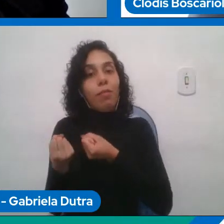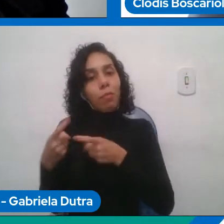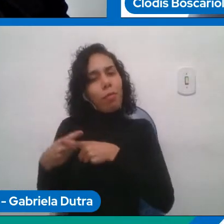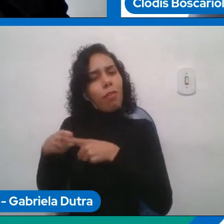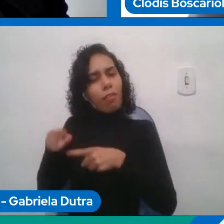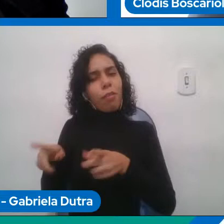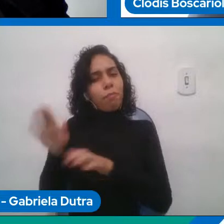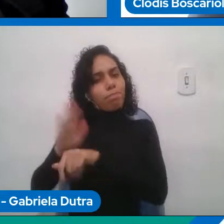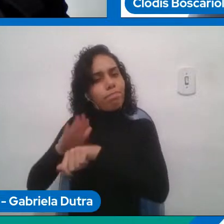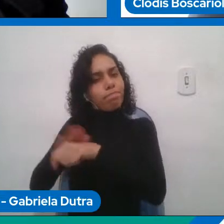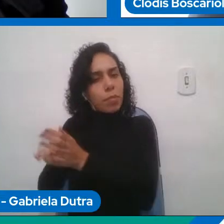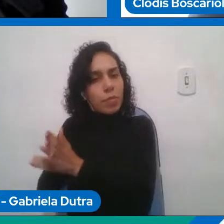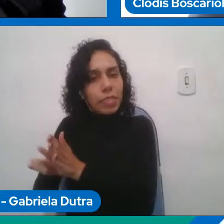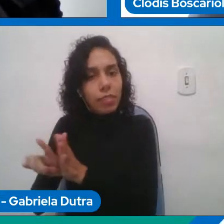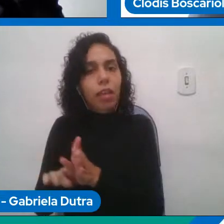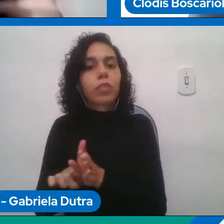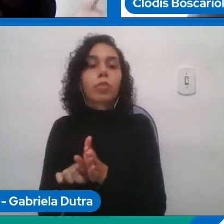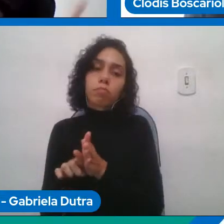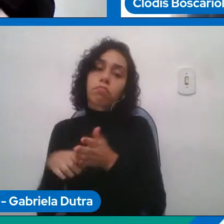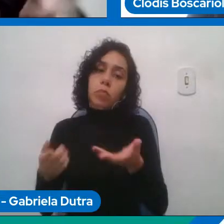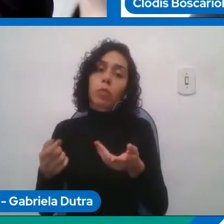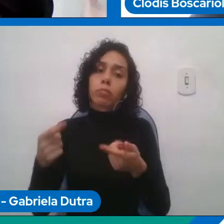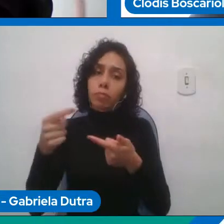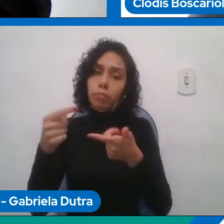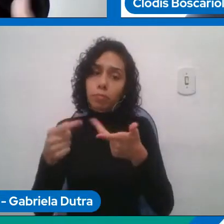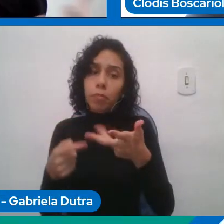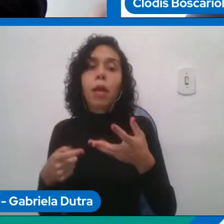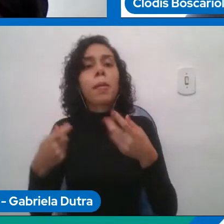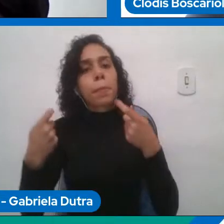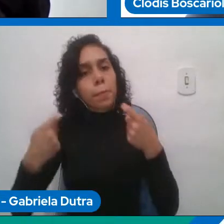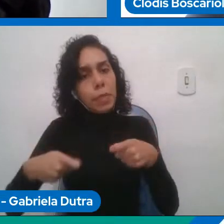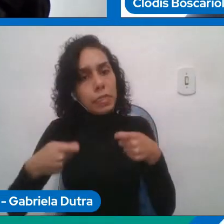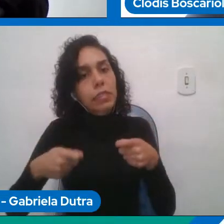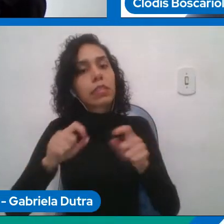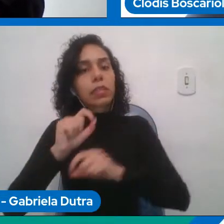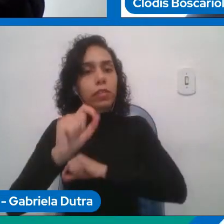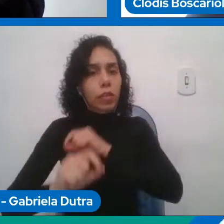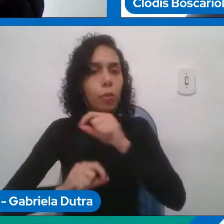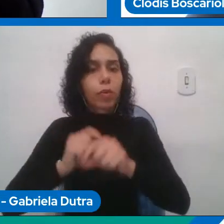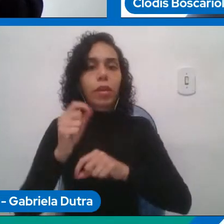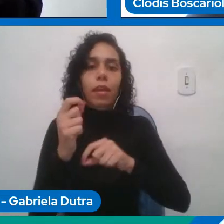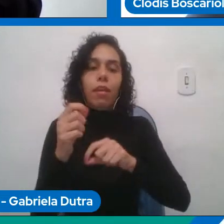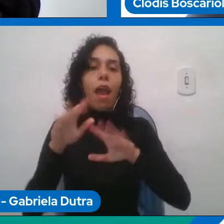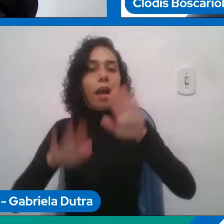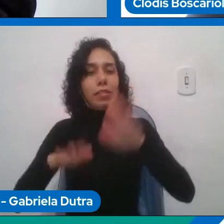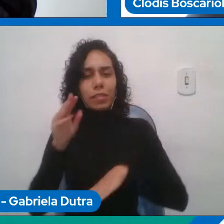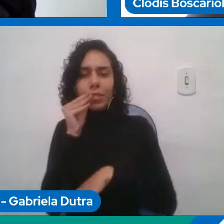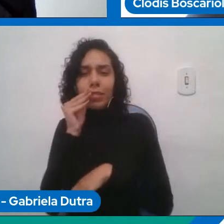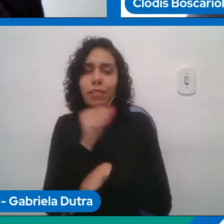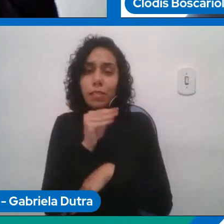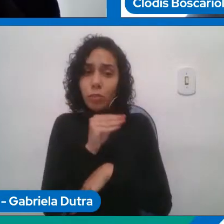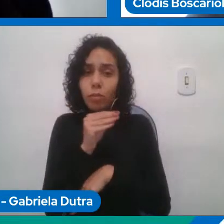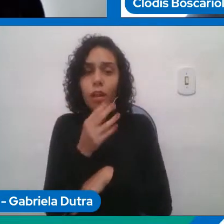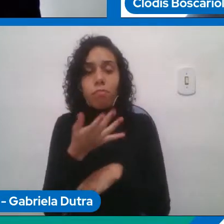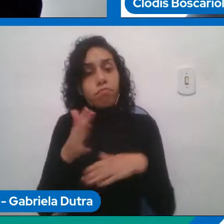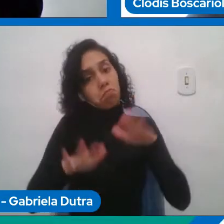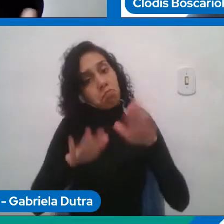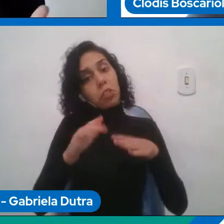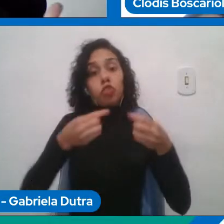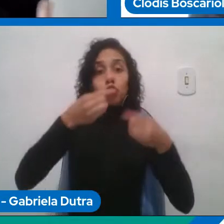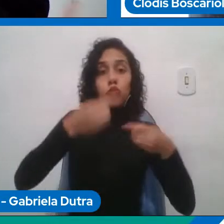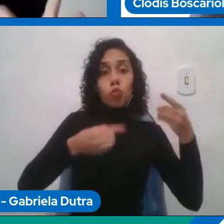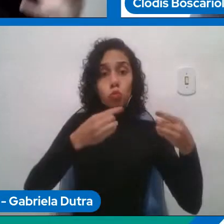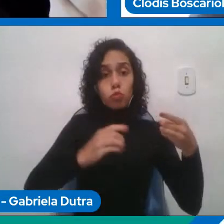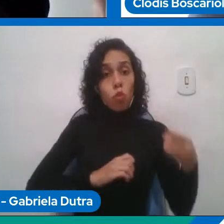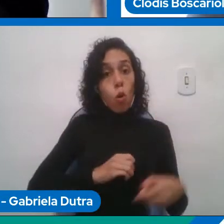então por exemplo discursos de ódio informações extremistas etc elas podem te ajudar a saber